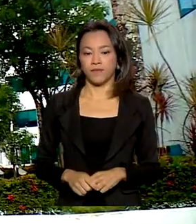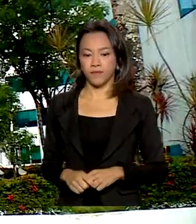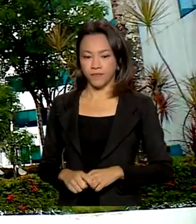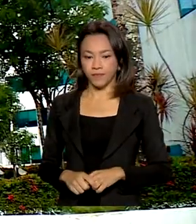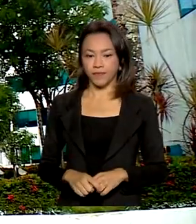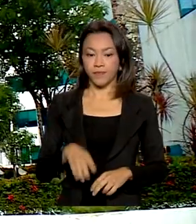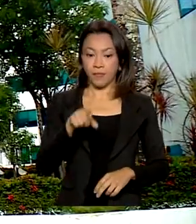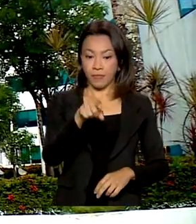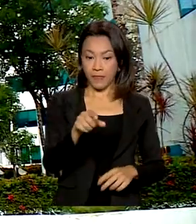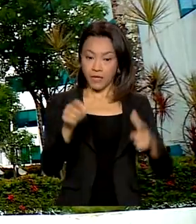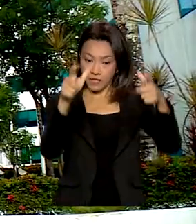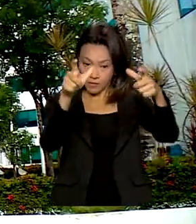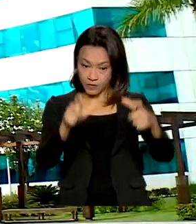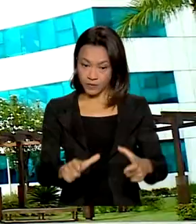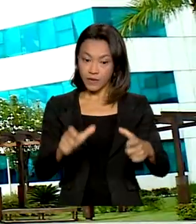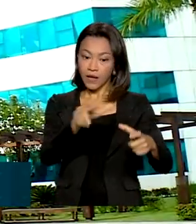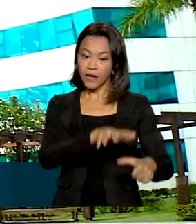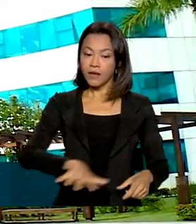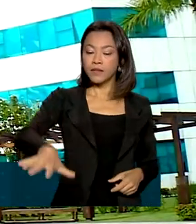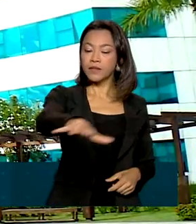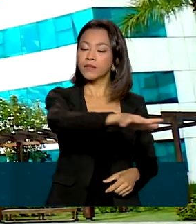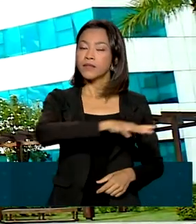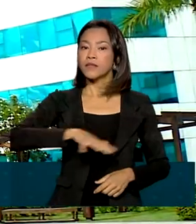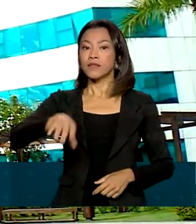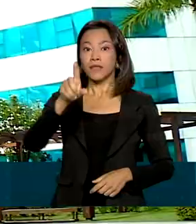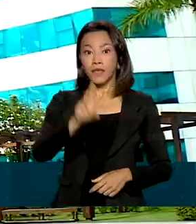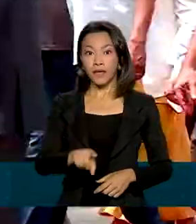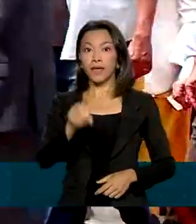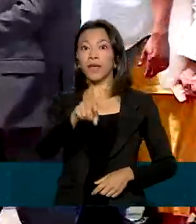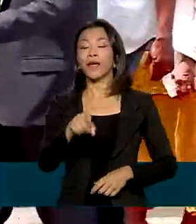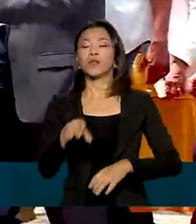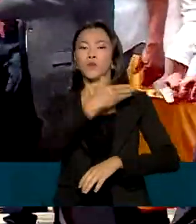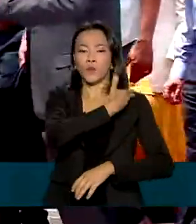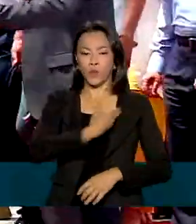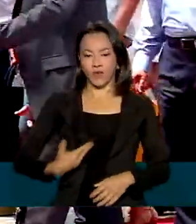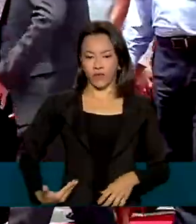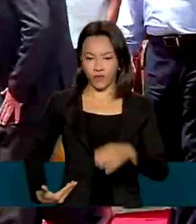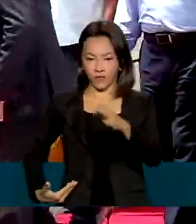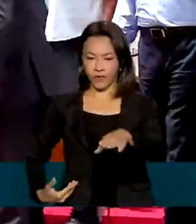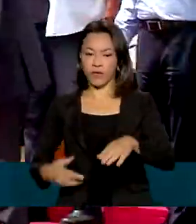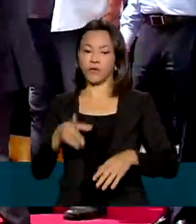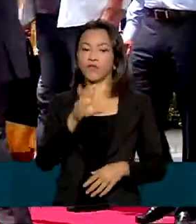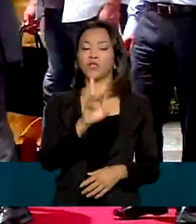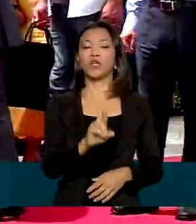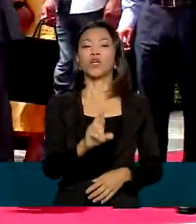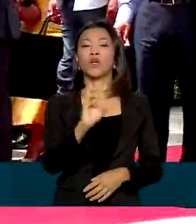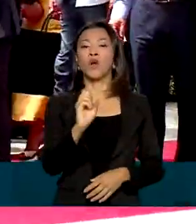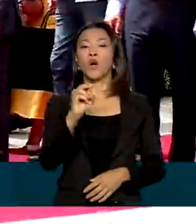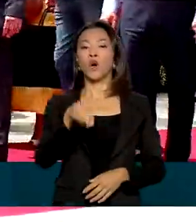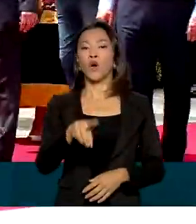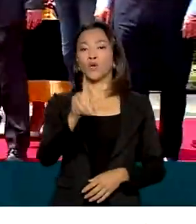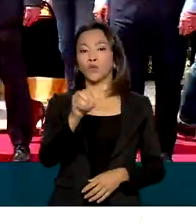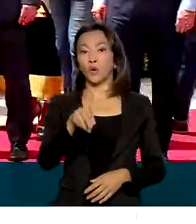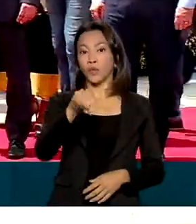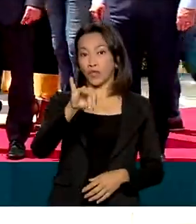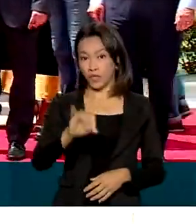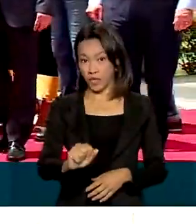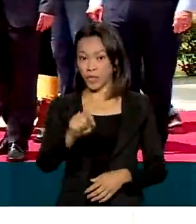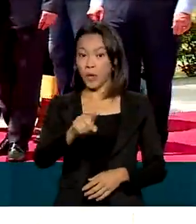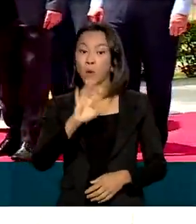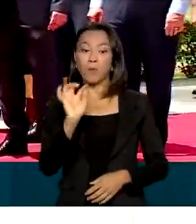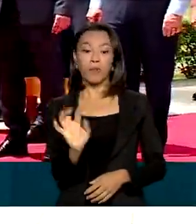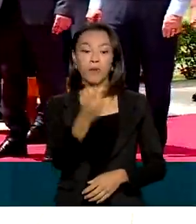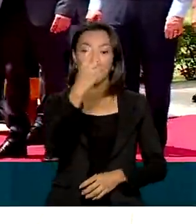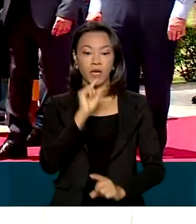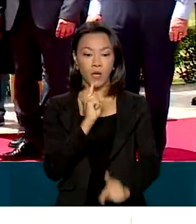O Palácio Rio Madeira, sede do governo de Rondônia, tornou-se a sede do governo federal para o primeiro encontro entre os